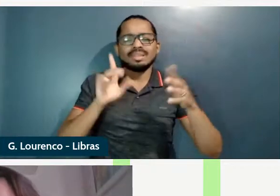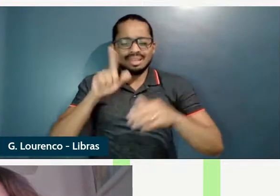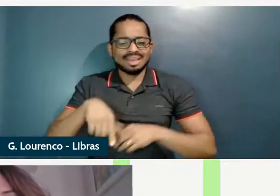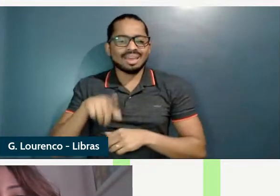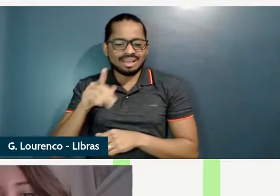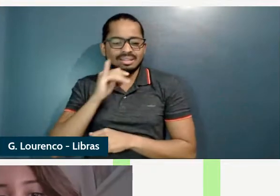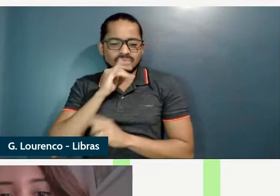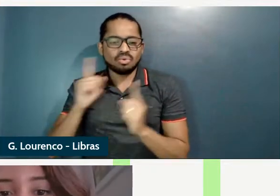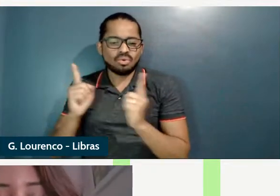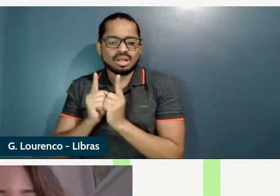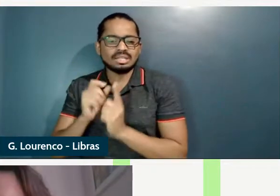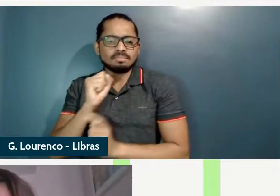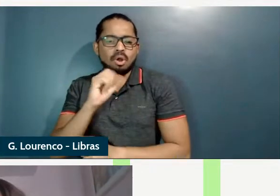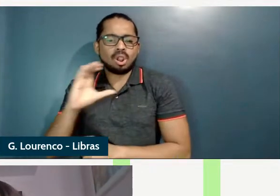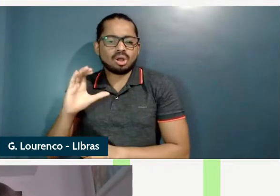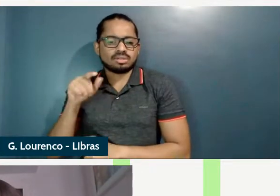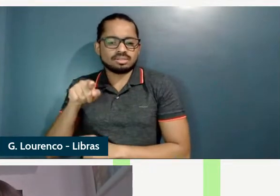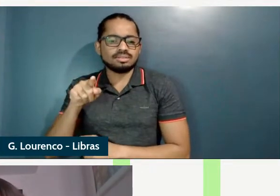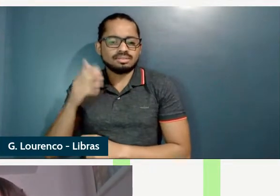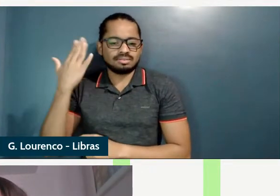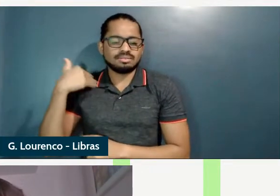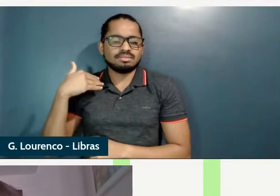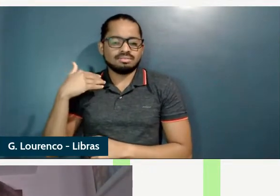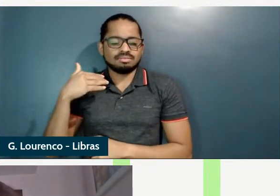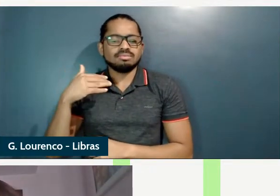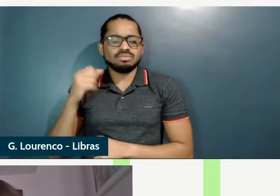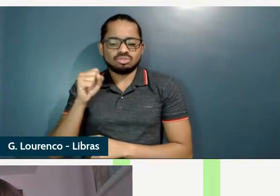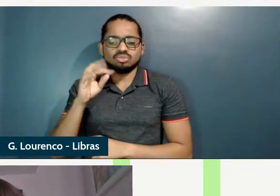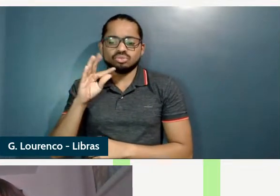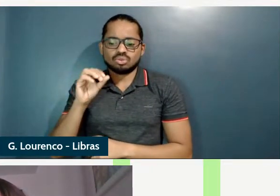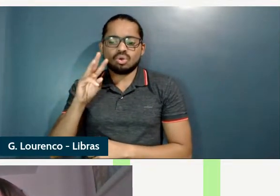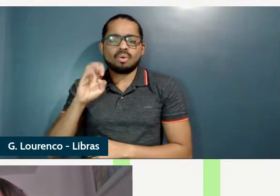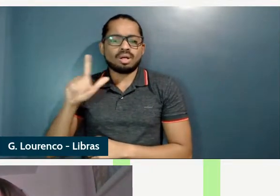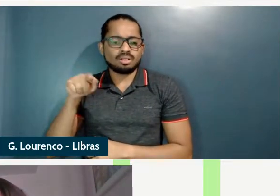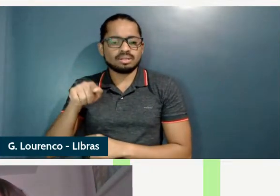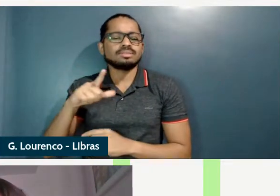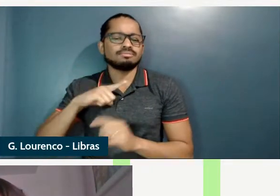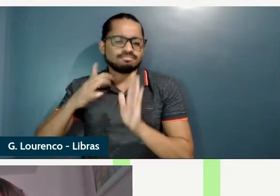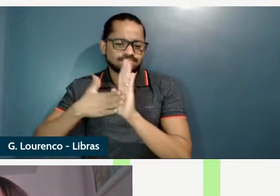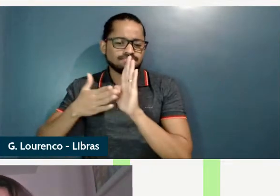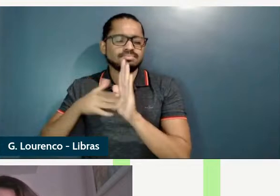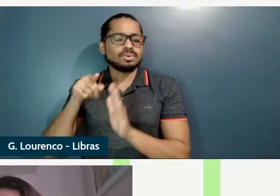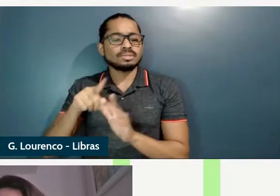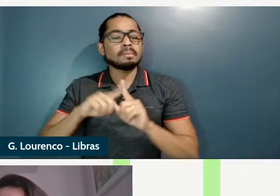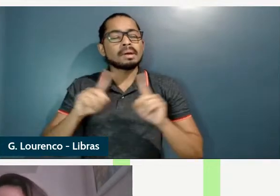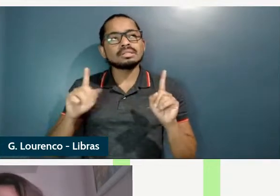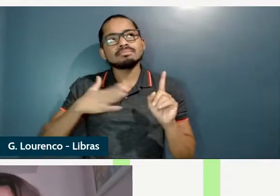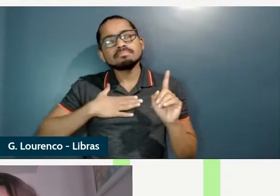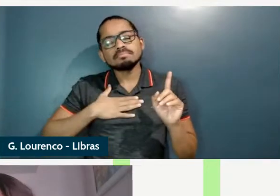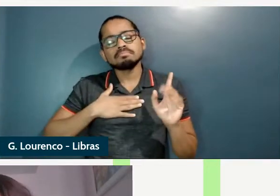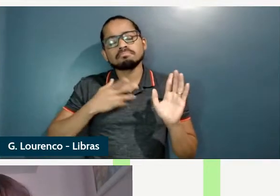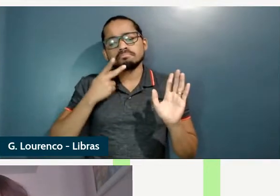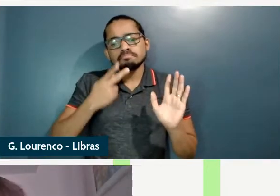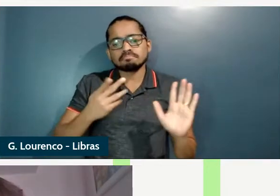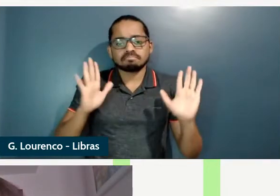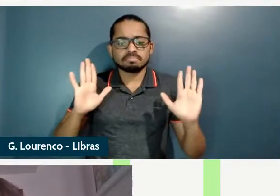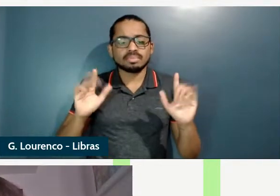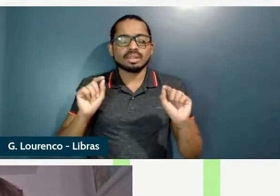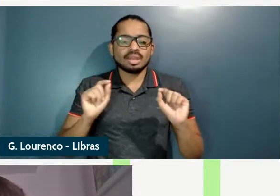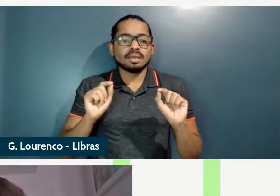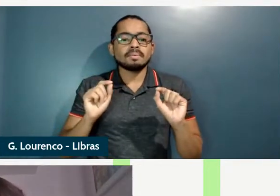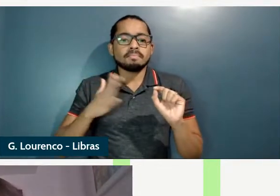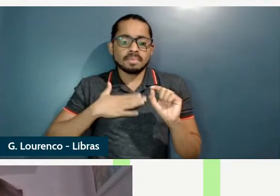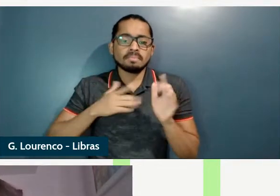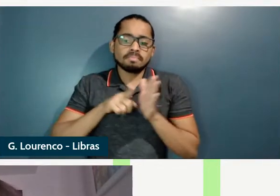Stowell então o que eu tenho a dizer é que o meu trabalho ele é compatível